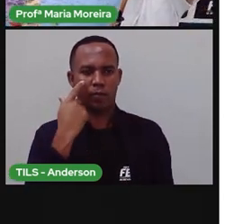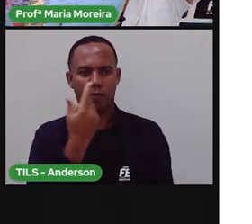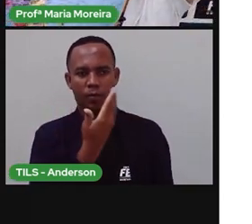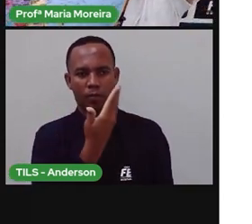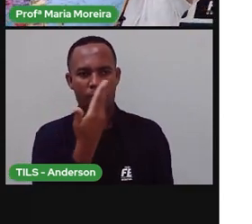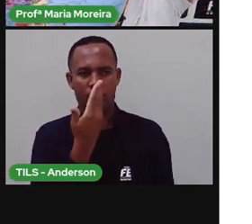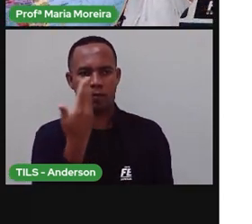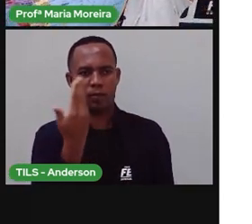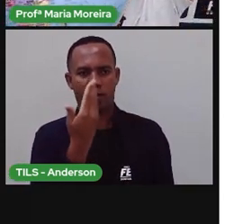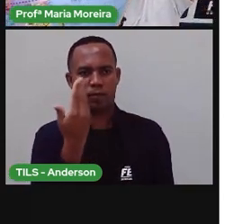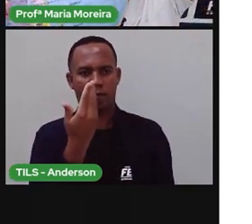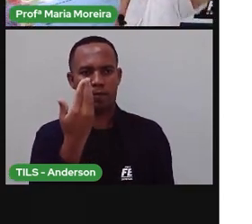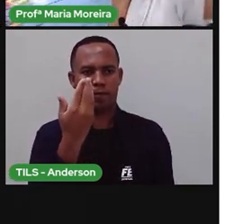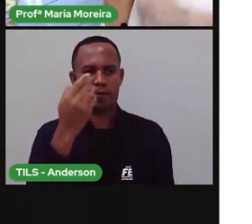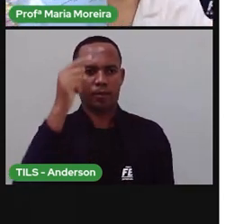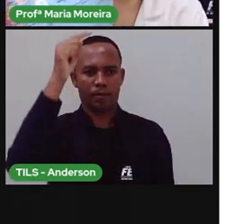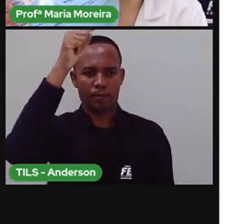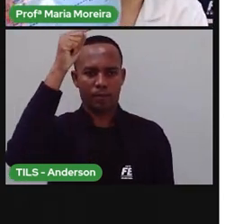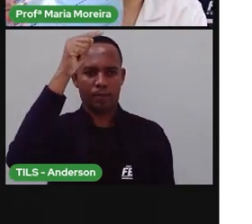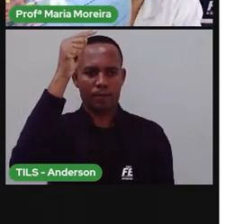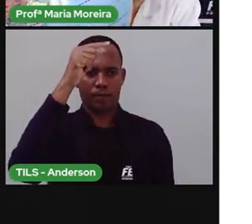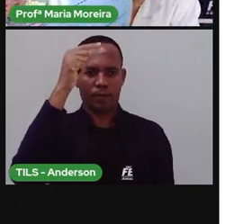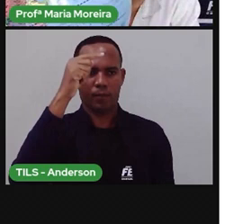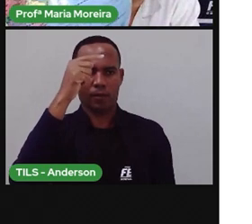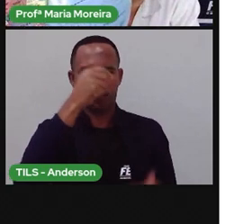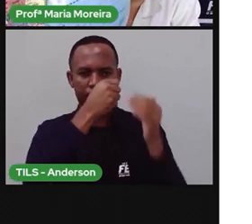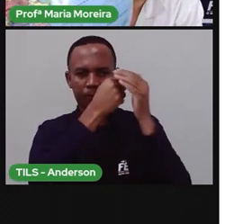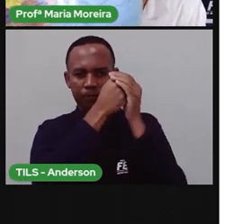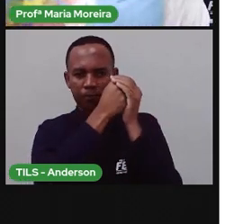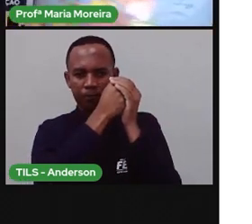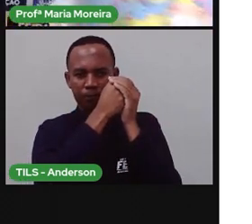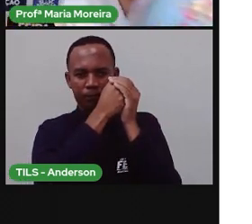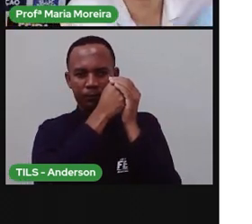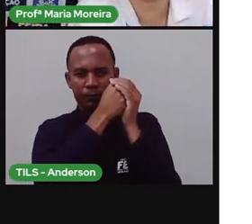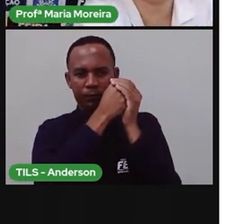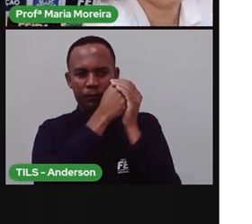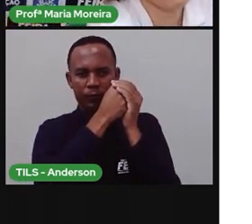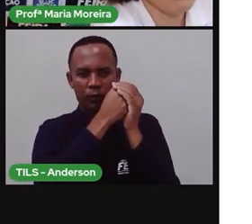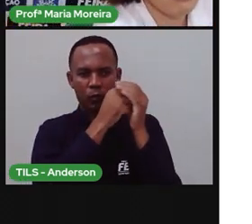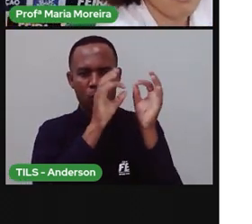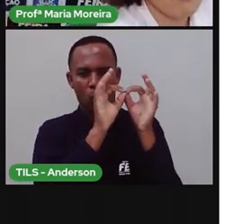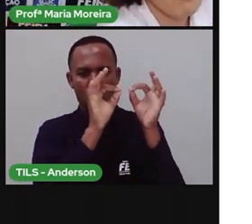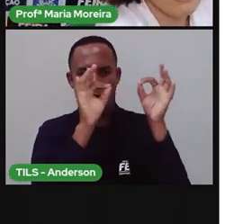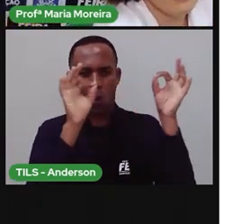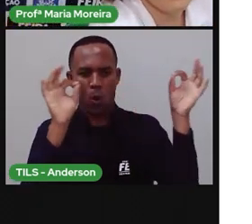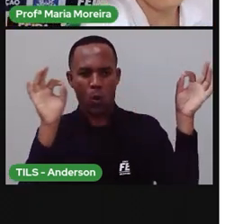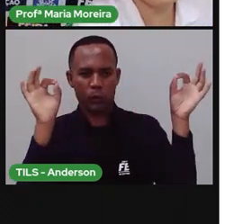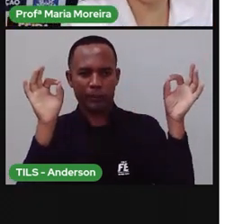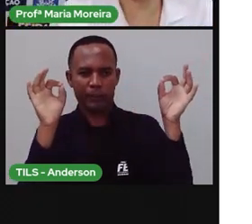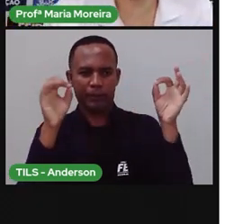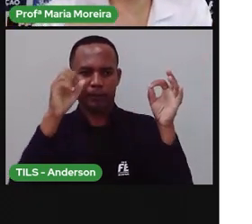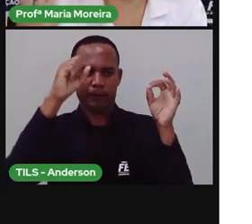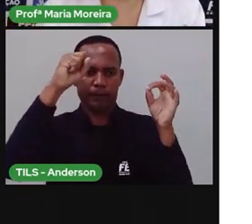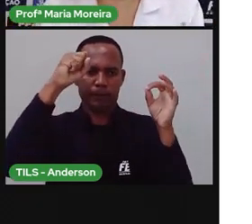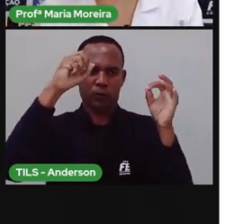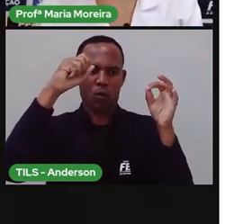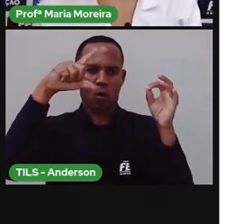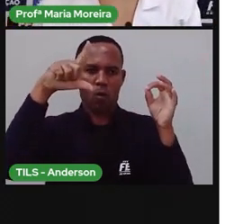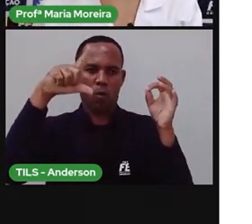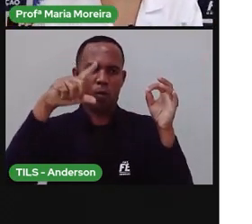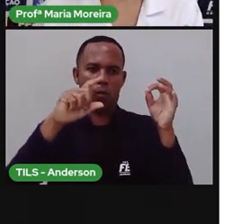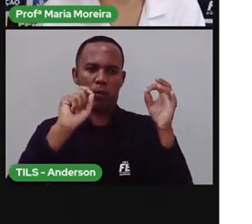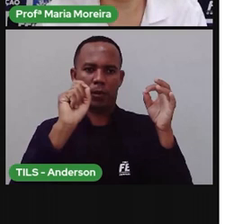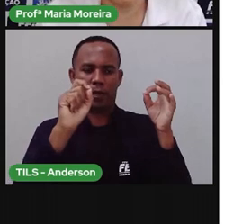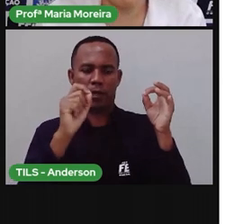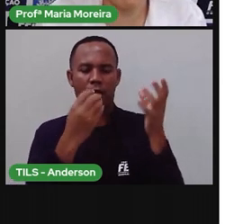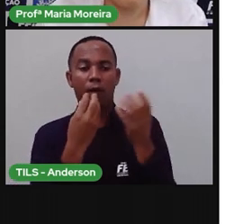Essa daqui, ela fica o quê? Mais escondida, porque ela está um pouquinho mais distante do Sol. E aí isso aí, na verdade,